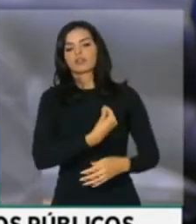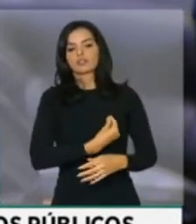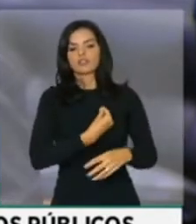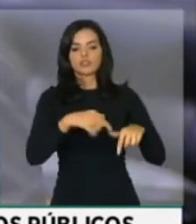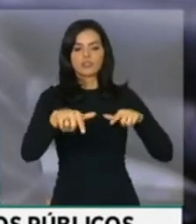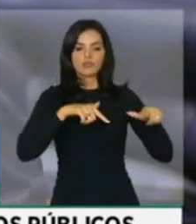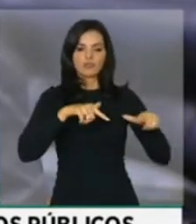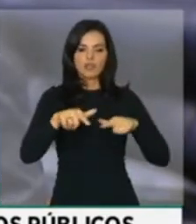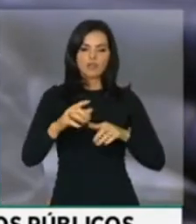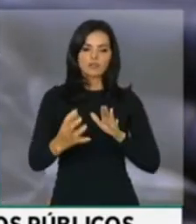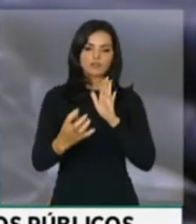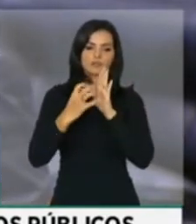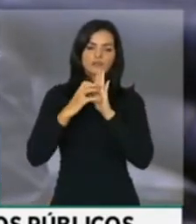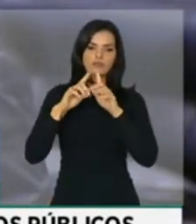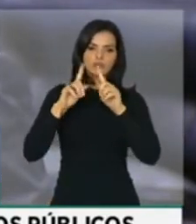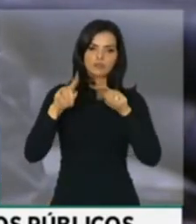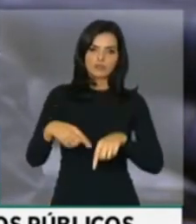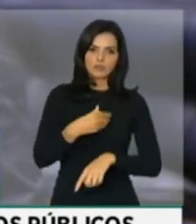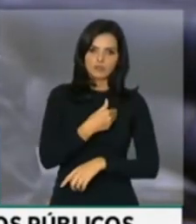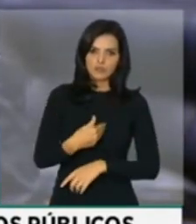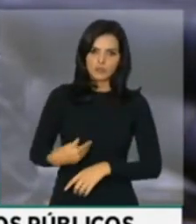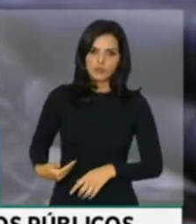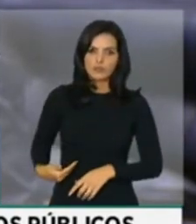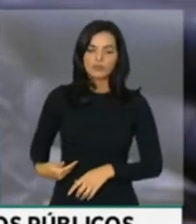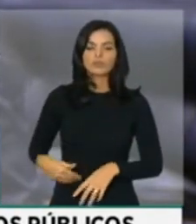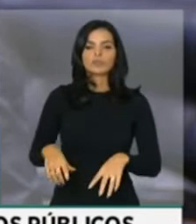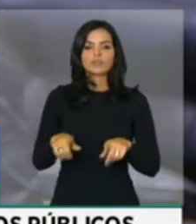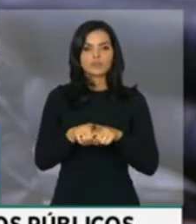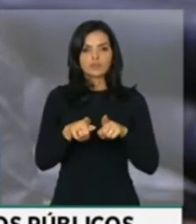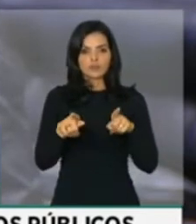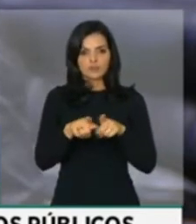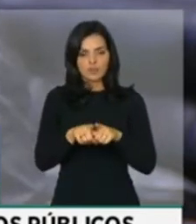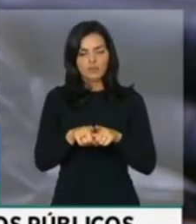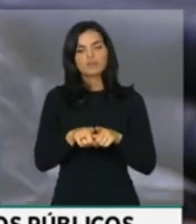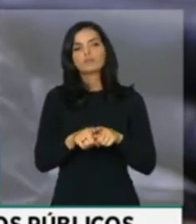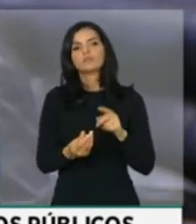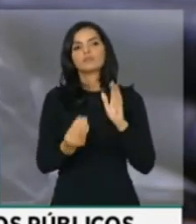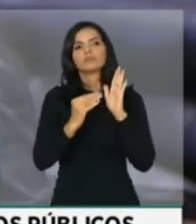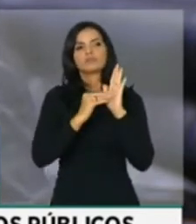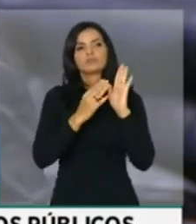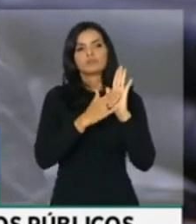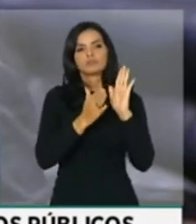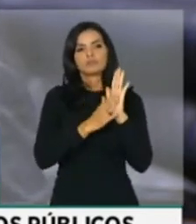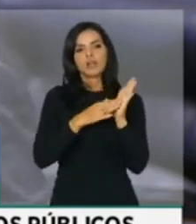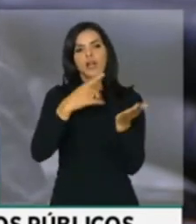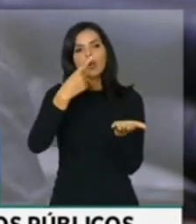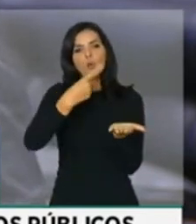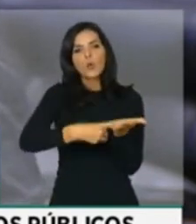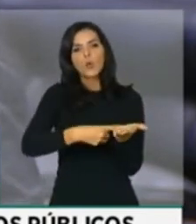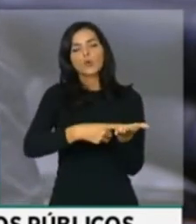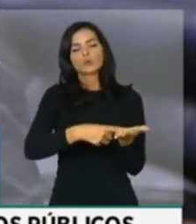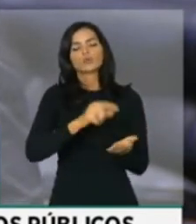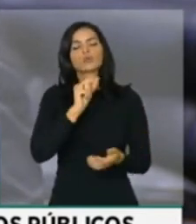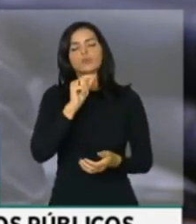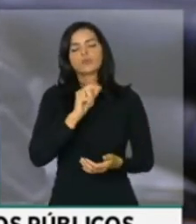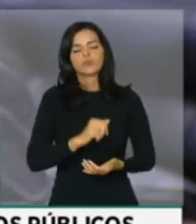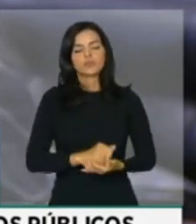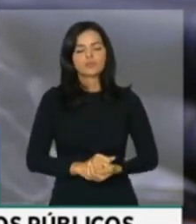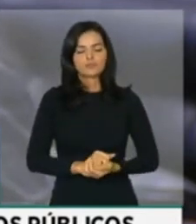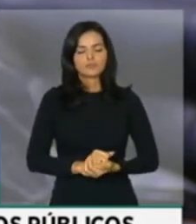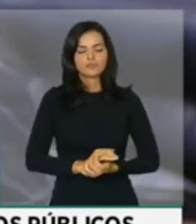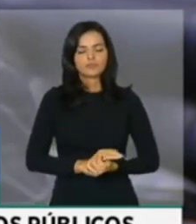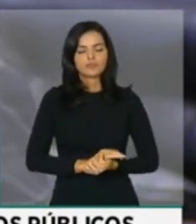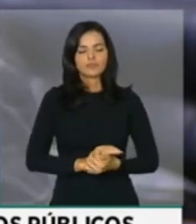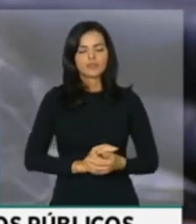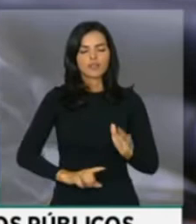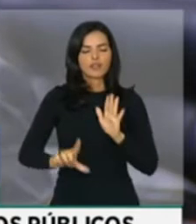todas as categorias, também está um acordo no sentido de que a lei